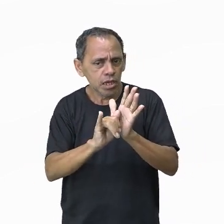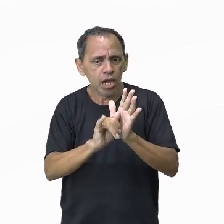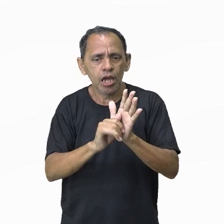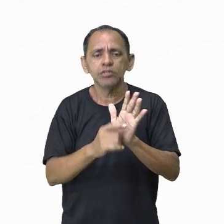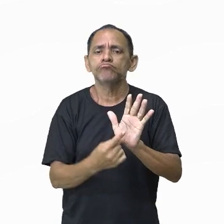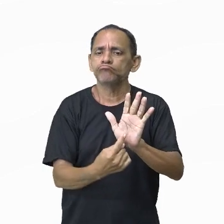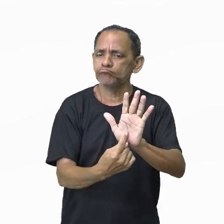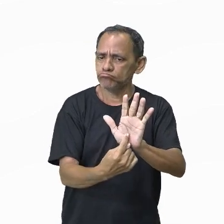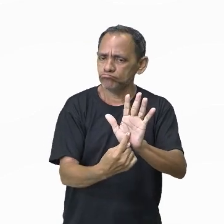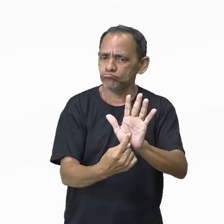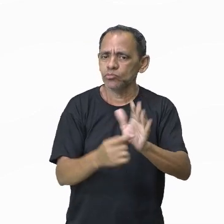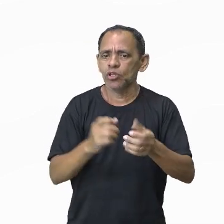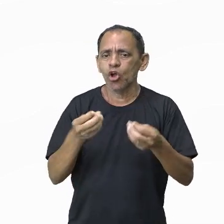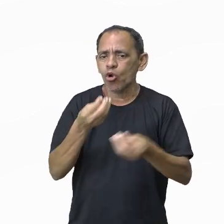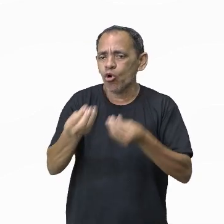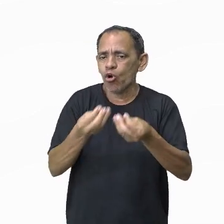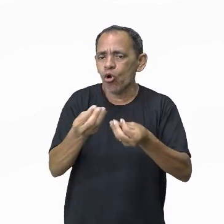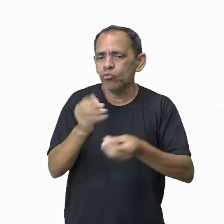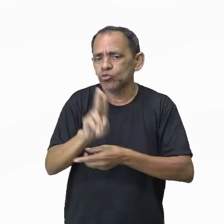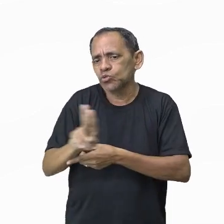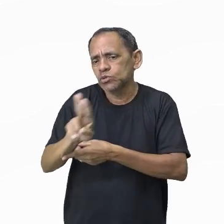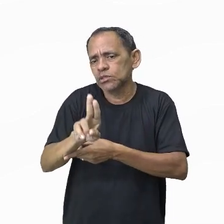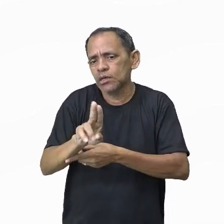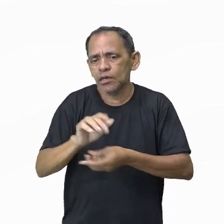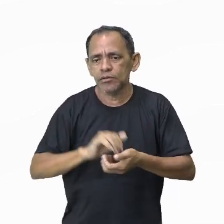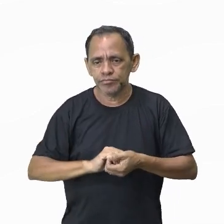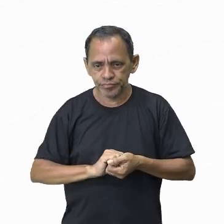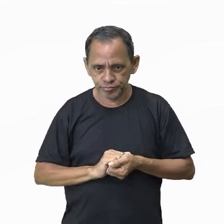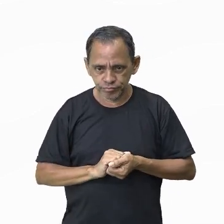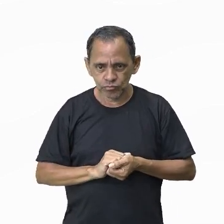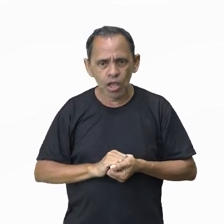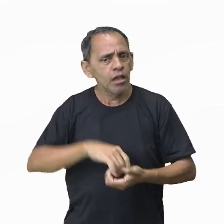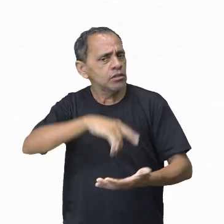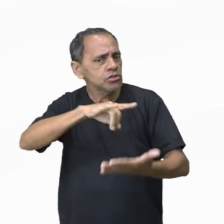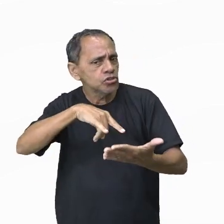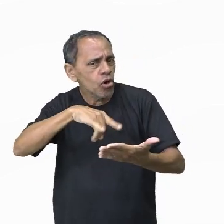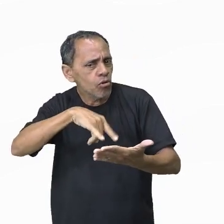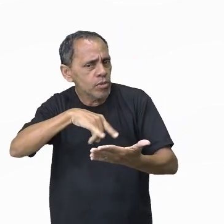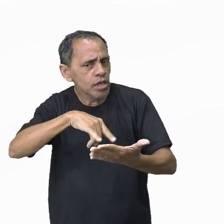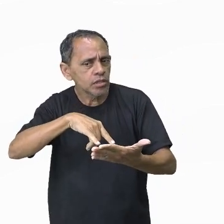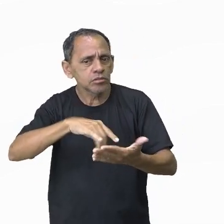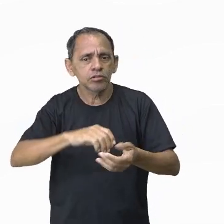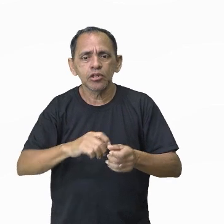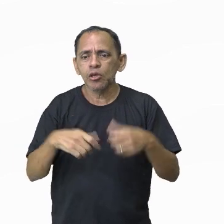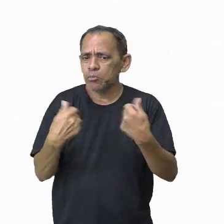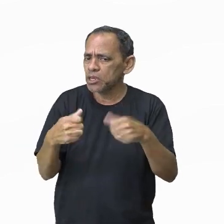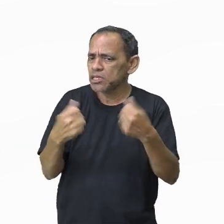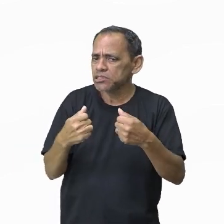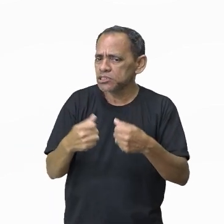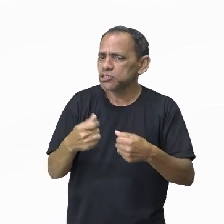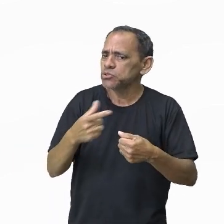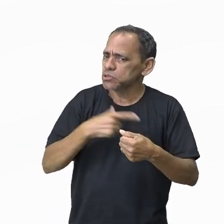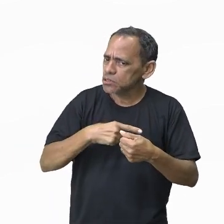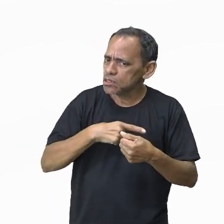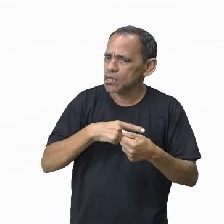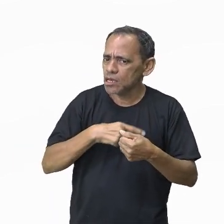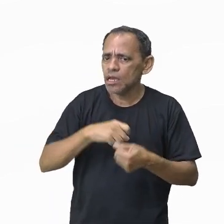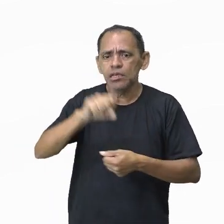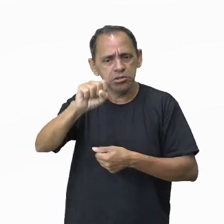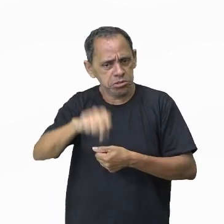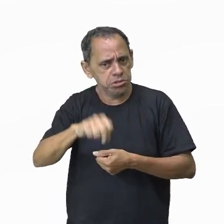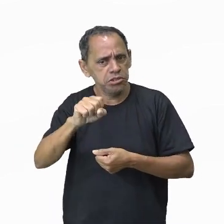ela. E aí, como que eu vou usar esse documento, né? Eu preciso estar portando ele, eu preciso